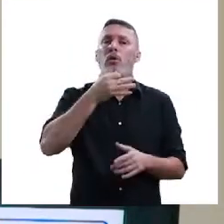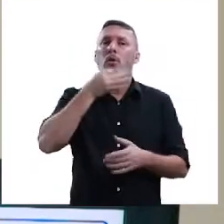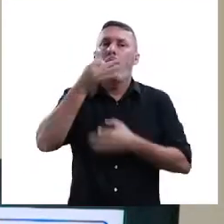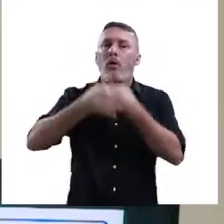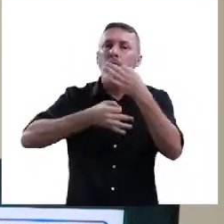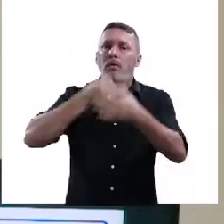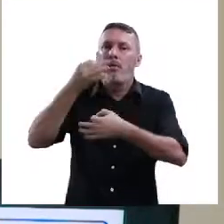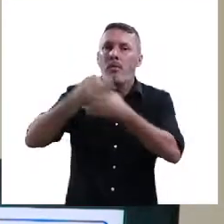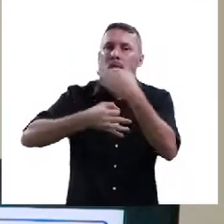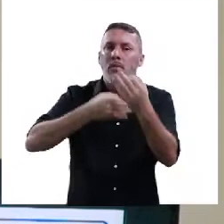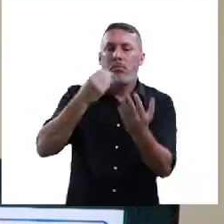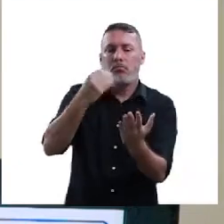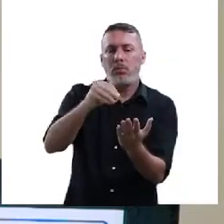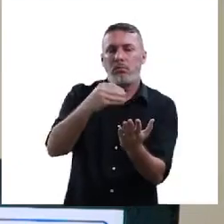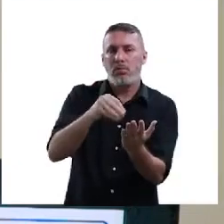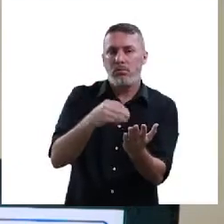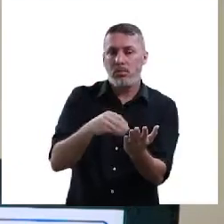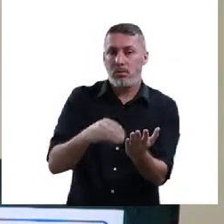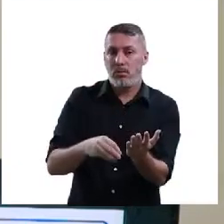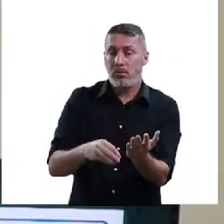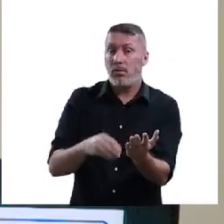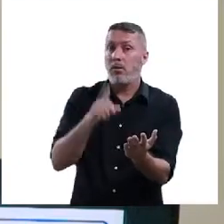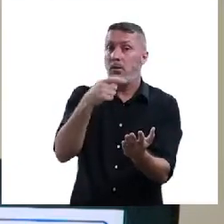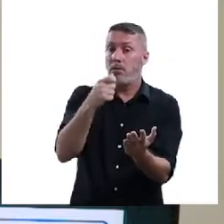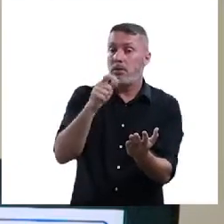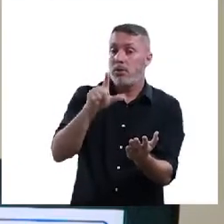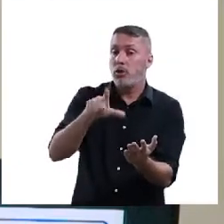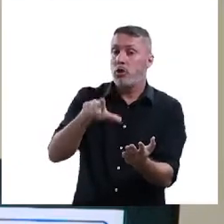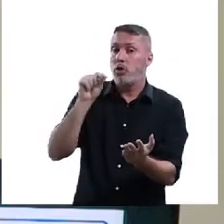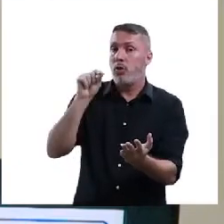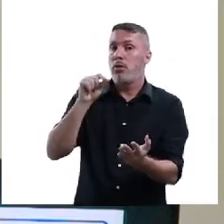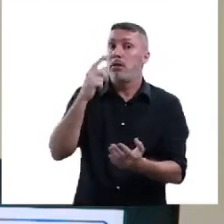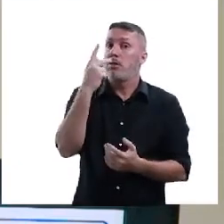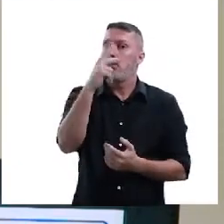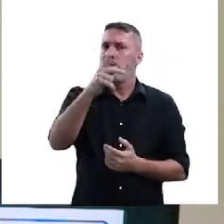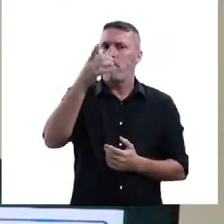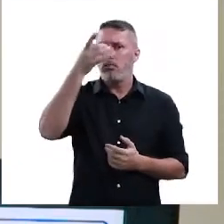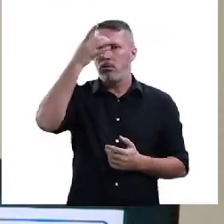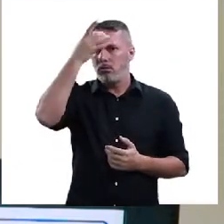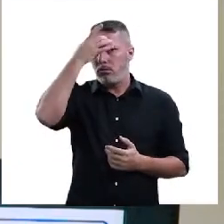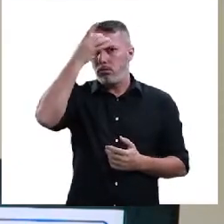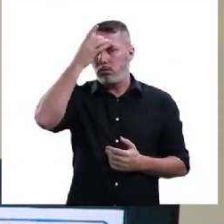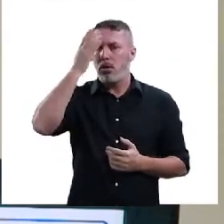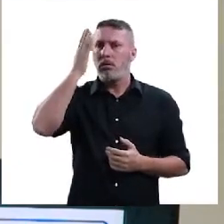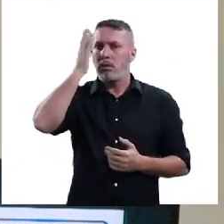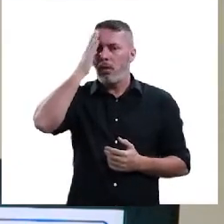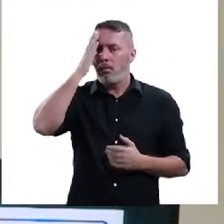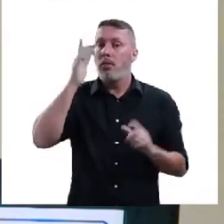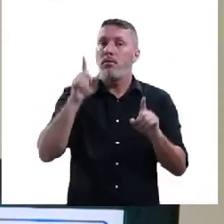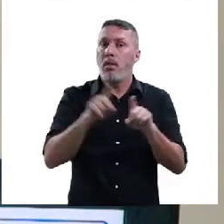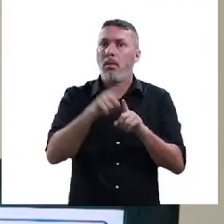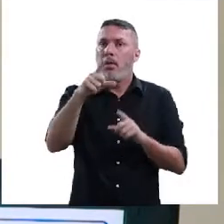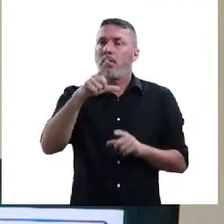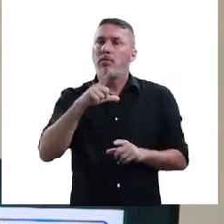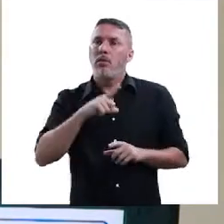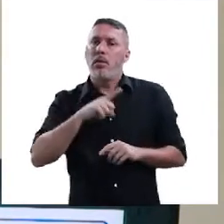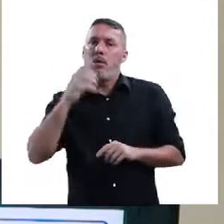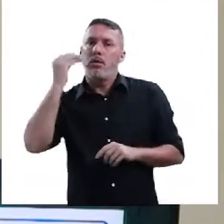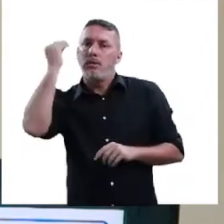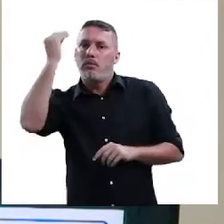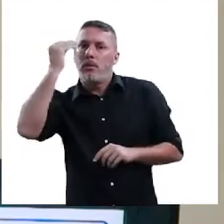caminho argumentativo. Por quê? Você deve ir para um caminho que você tenha consciência, e que você tenha